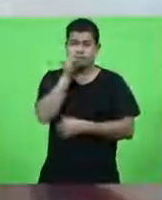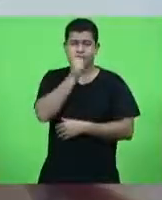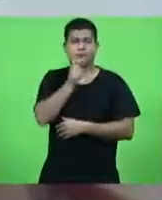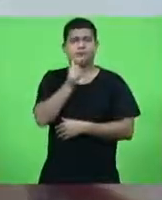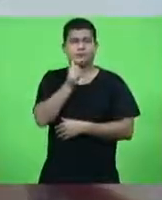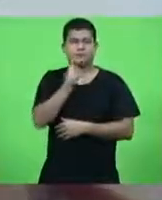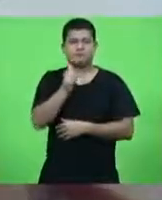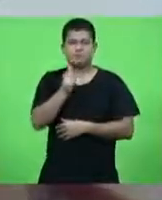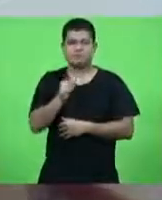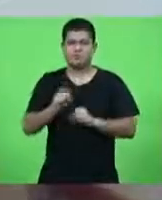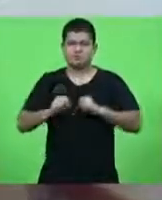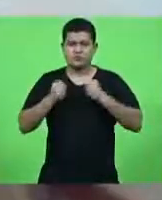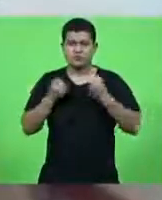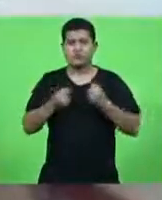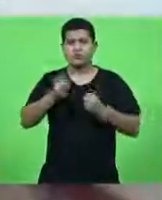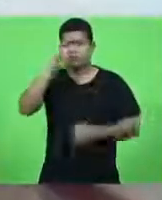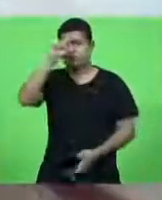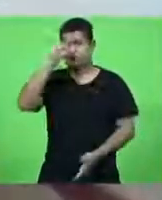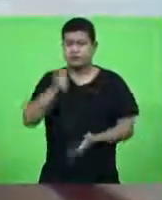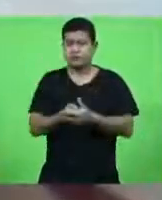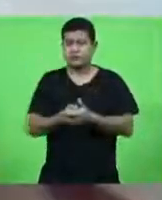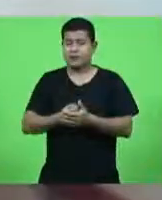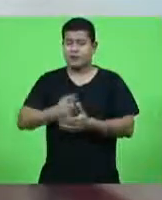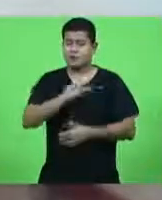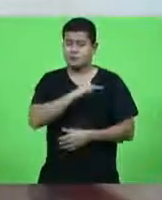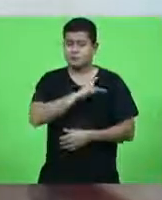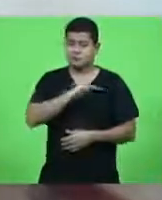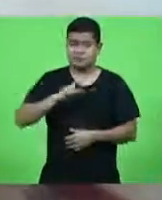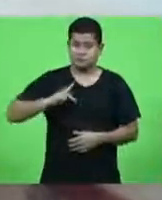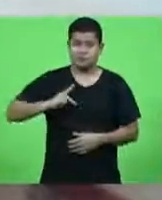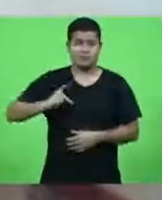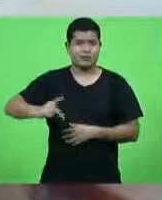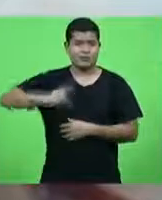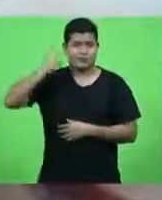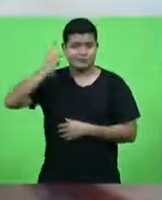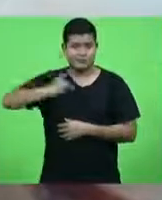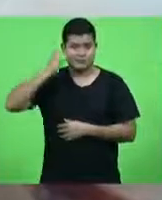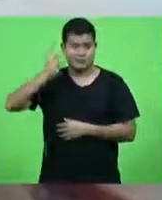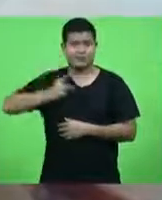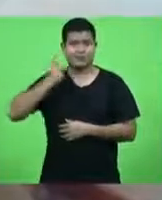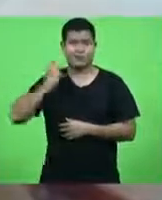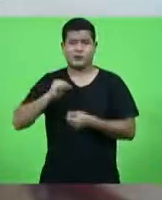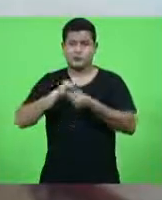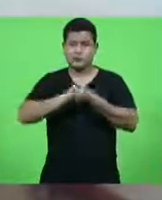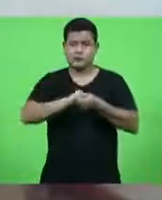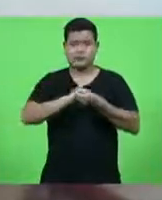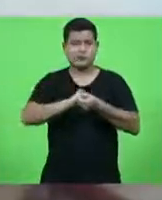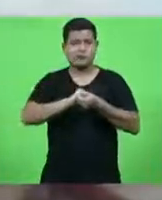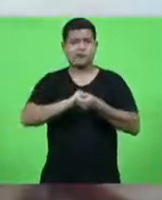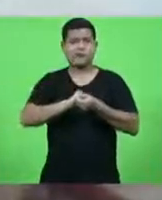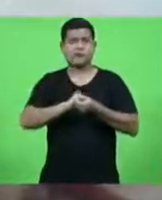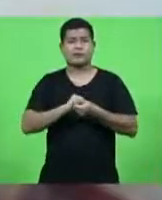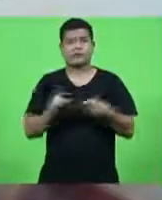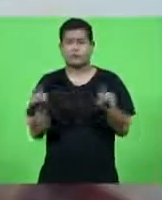decisões na vida pública. Também não podemos esquecer pela eliminação da violência de